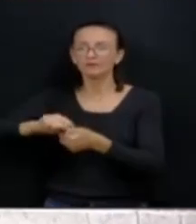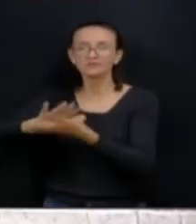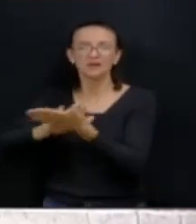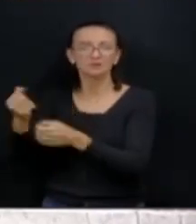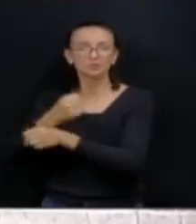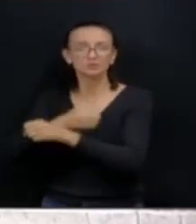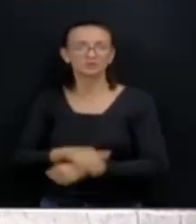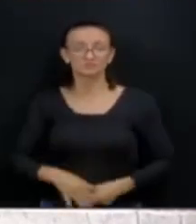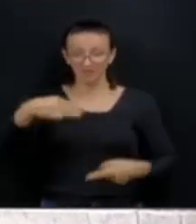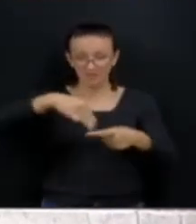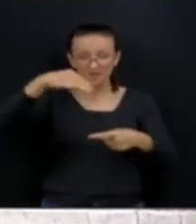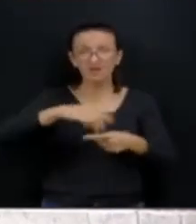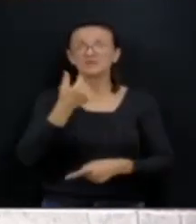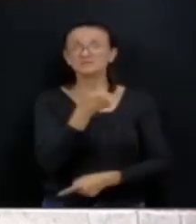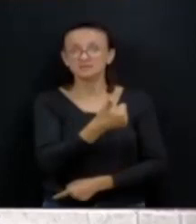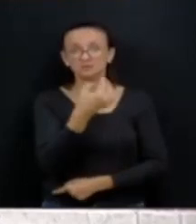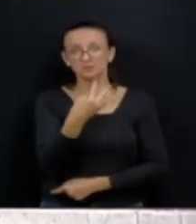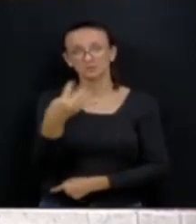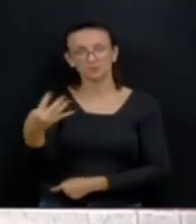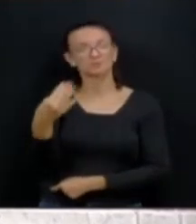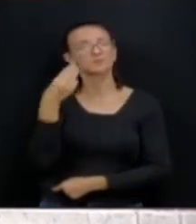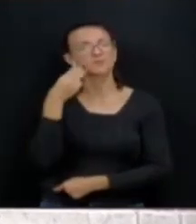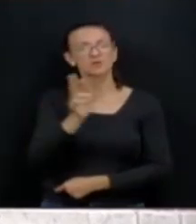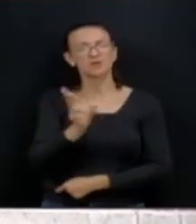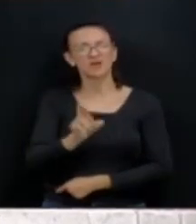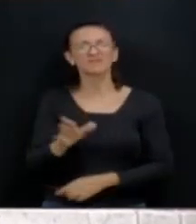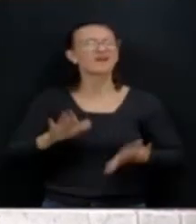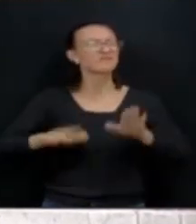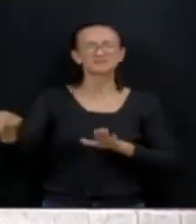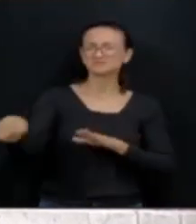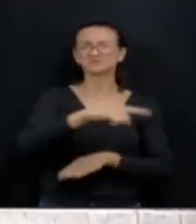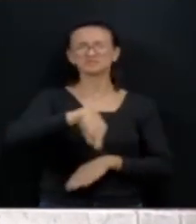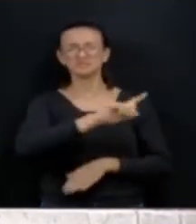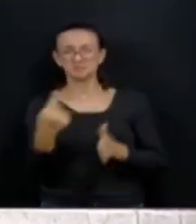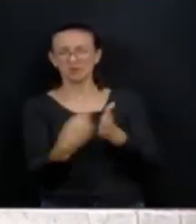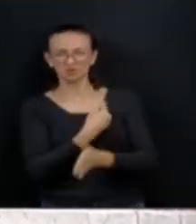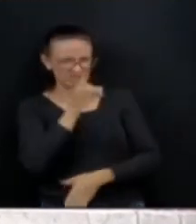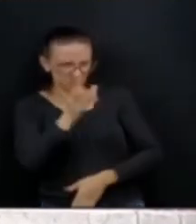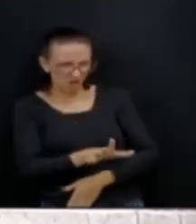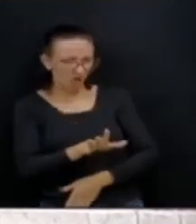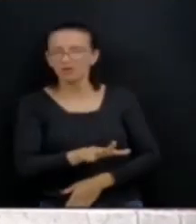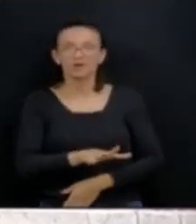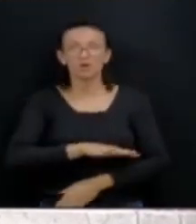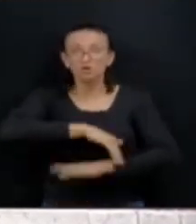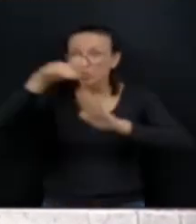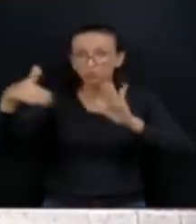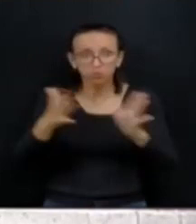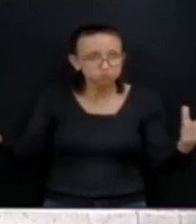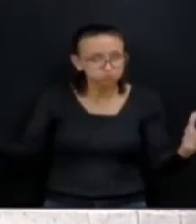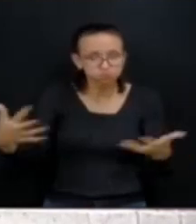Maringá, 144 milhões de reais. E aí vocês me perguntam, só isso, deputado? Não, tudo isso,